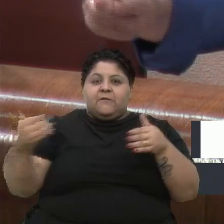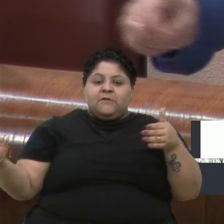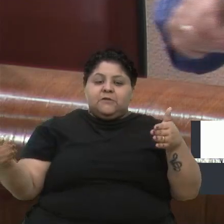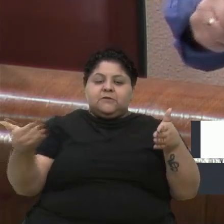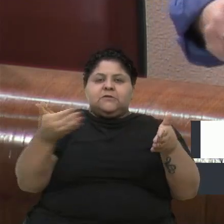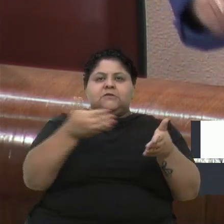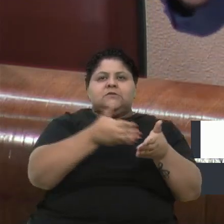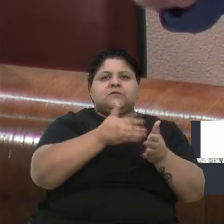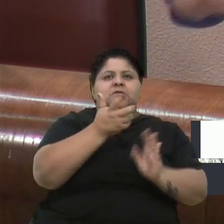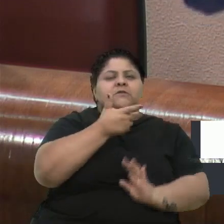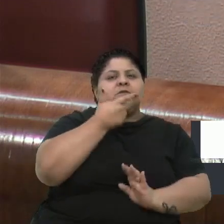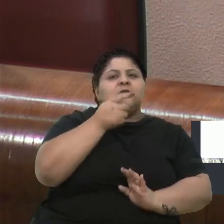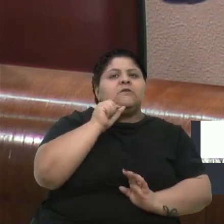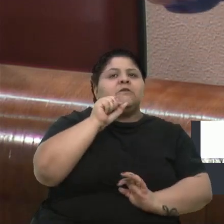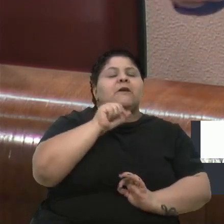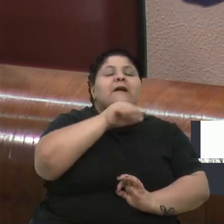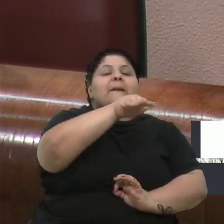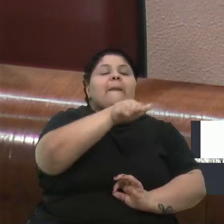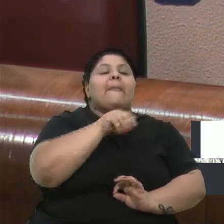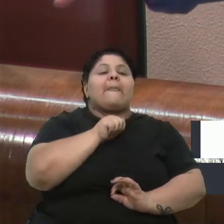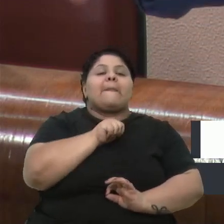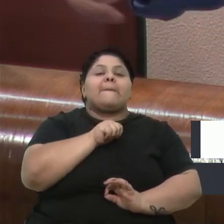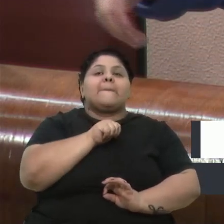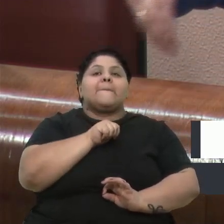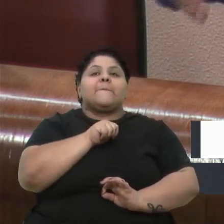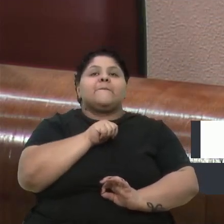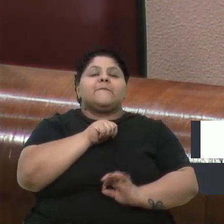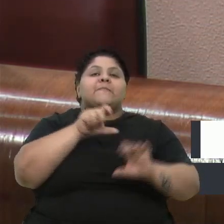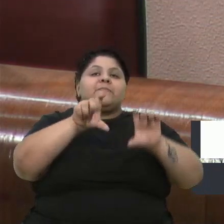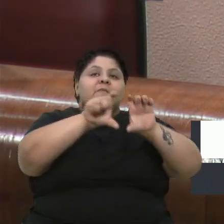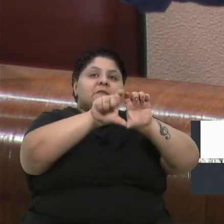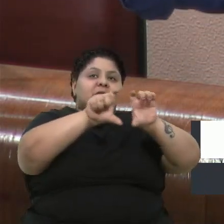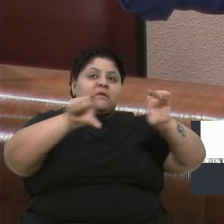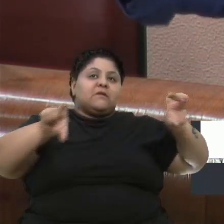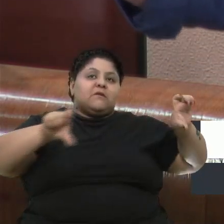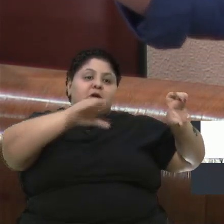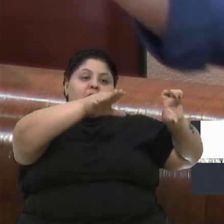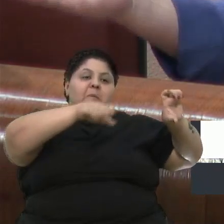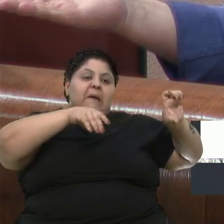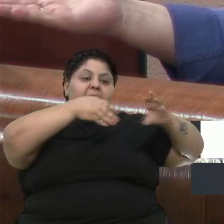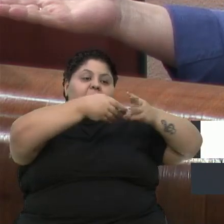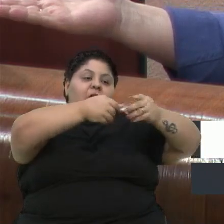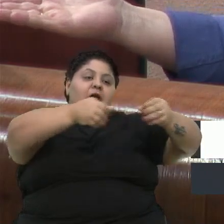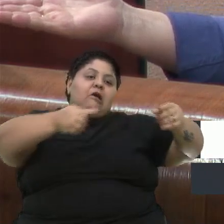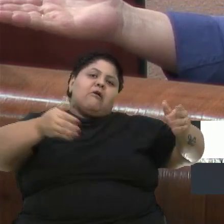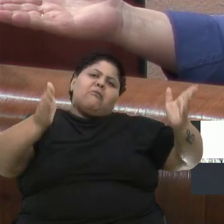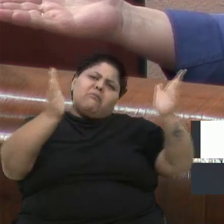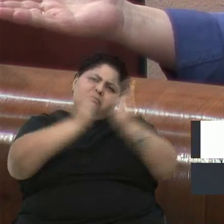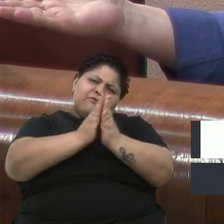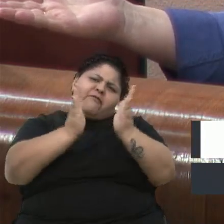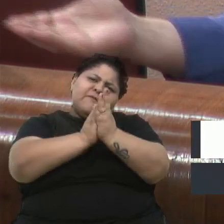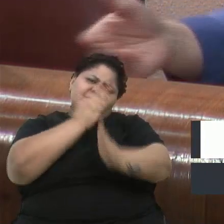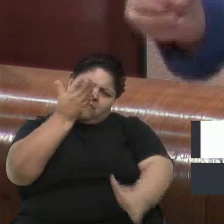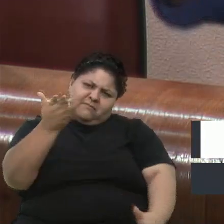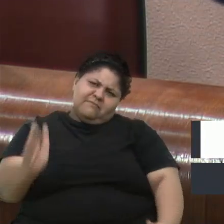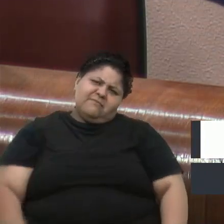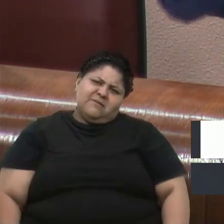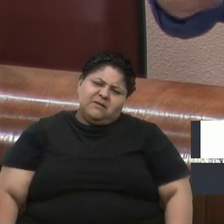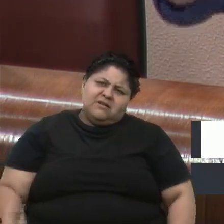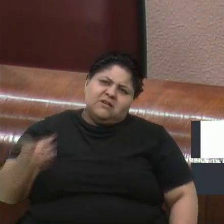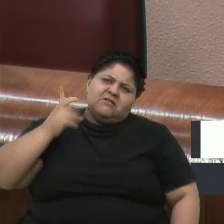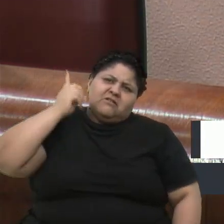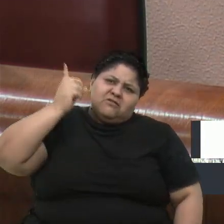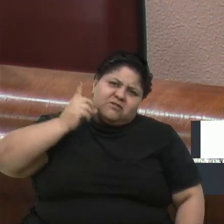quem pegou a faixa aqui, pegou migalhas, por favor, gente. O deputado,